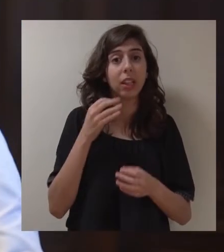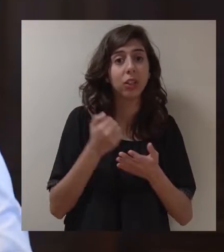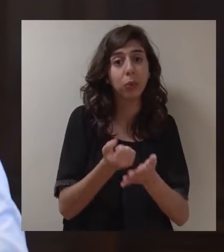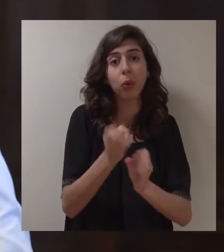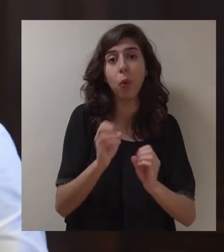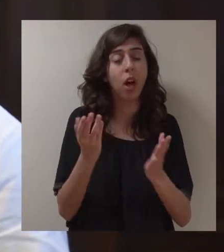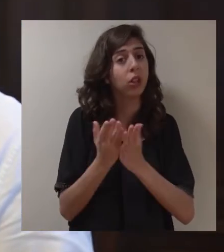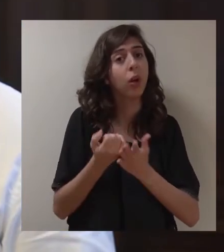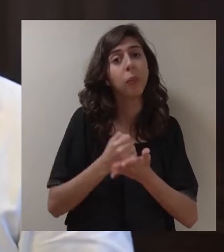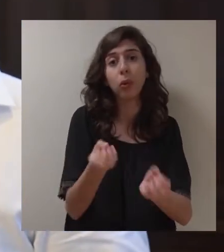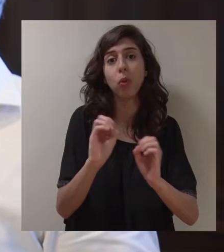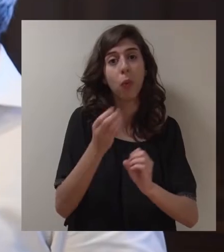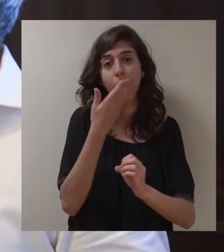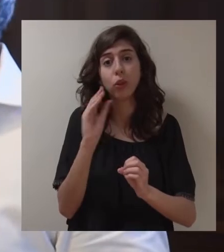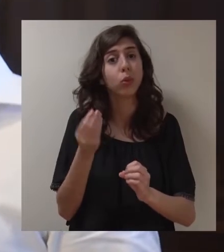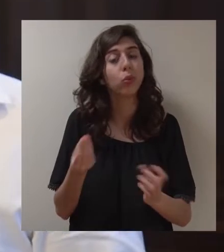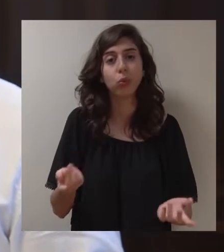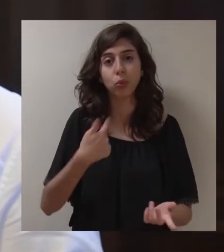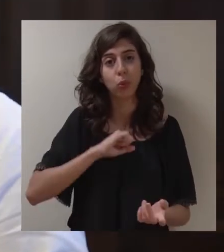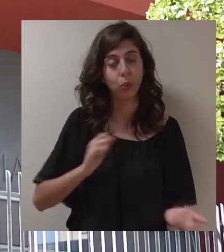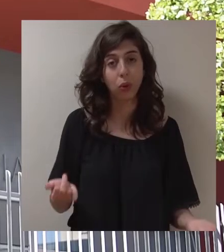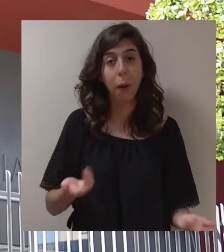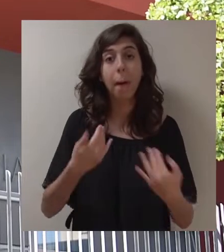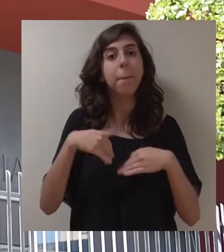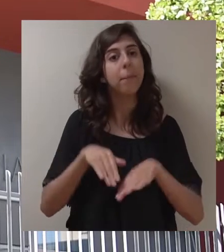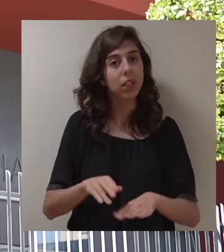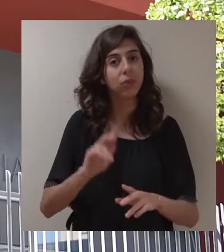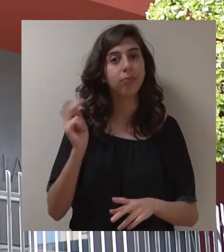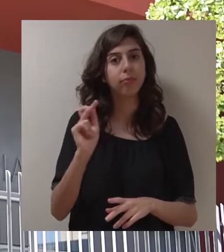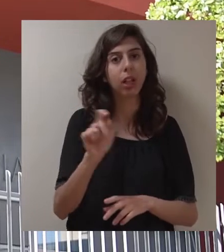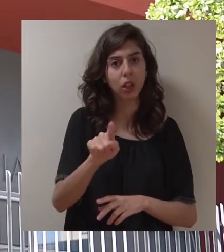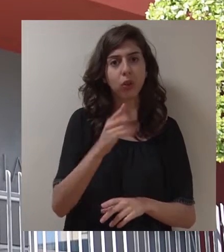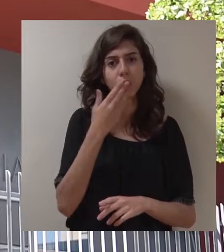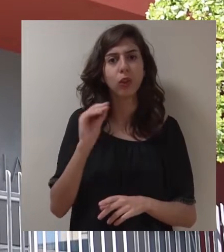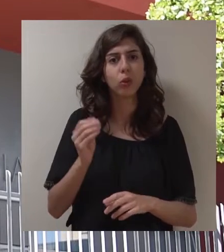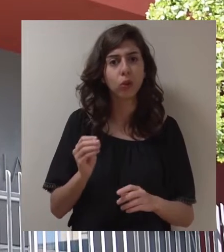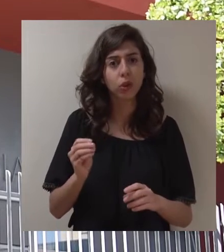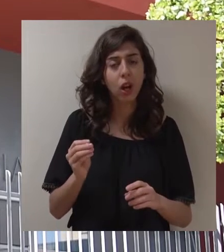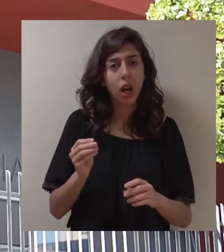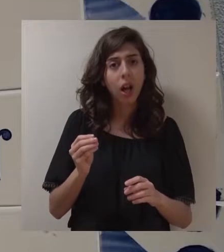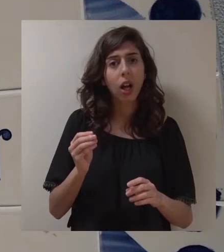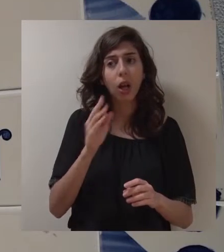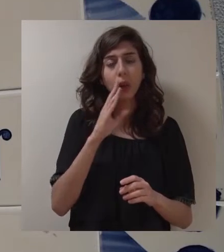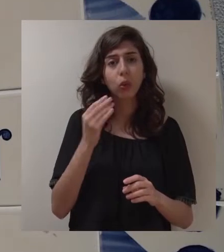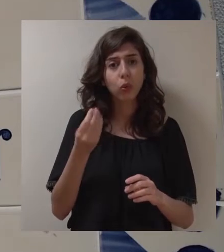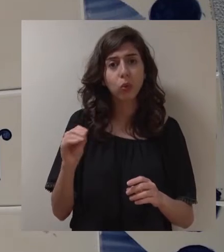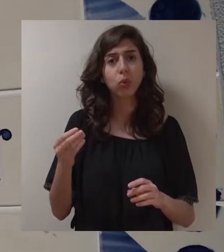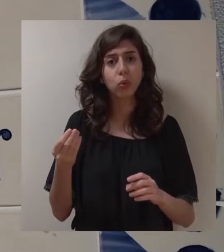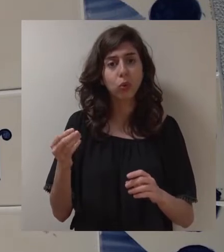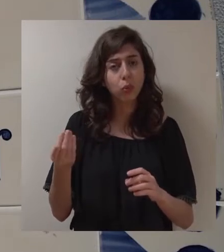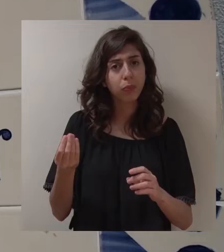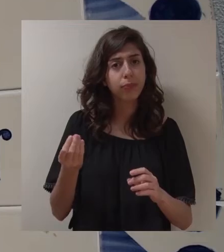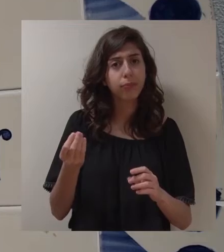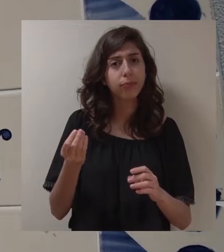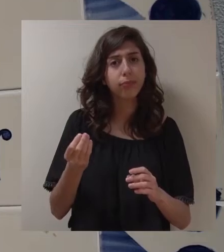as nossas famílias, quando cortámos as nossas escolas, aos nossos alunos. Pois nestes anos, a verdade é que os alunos viram aumentar as suas